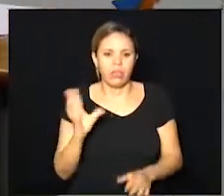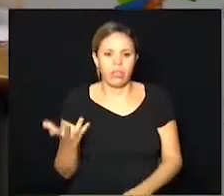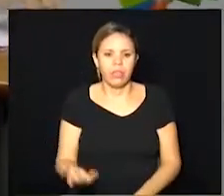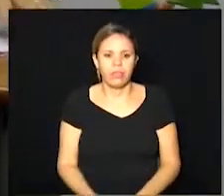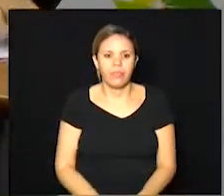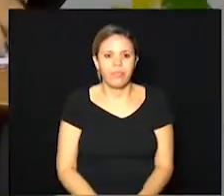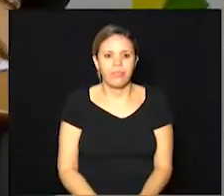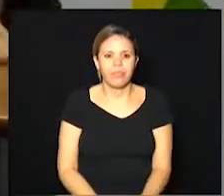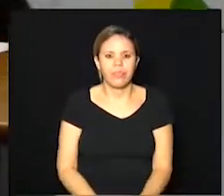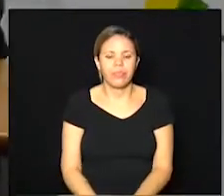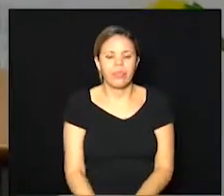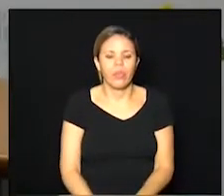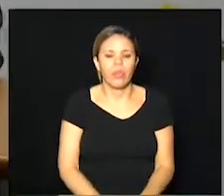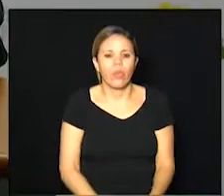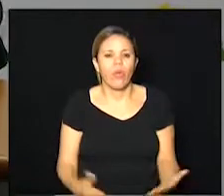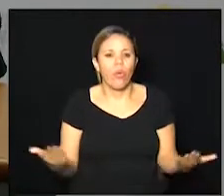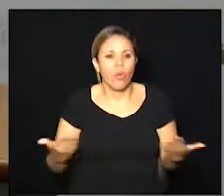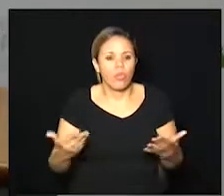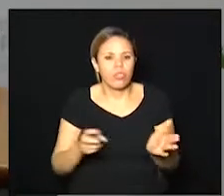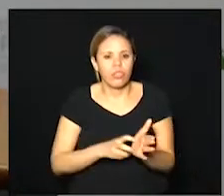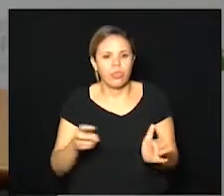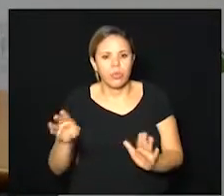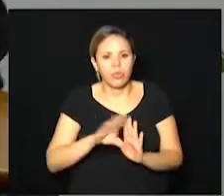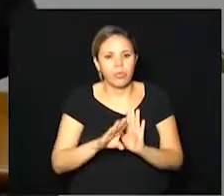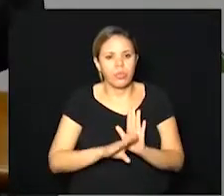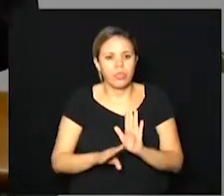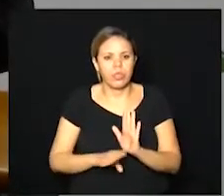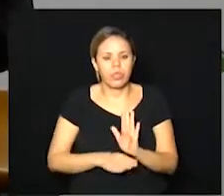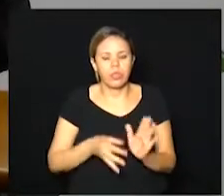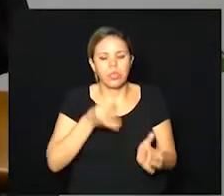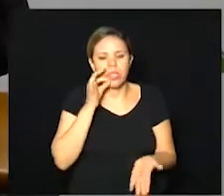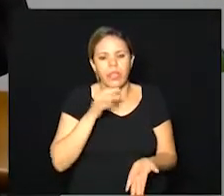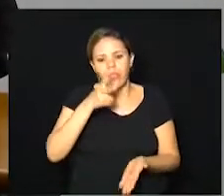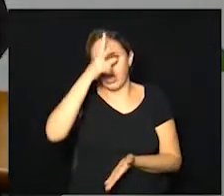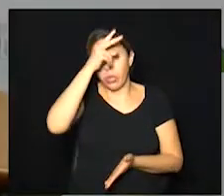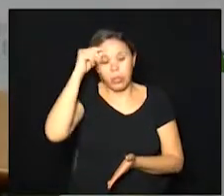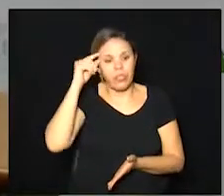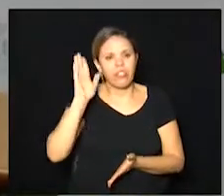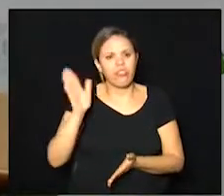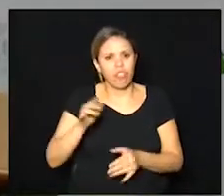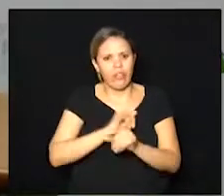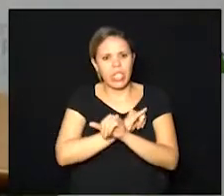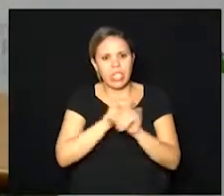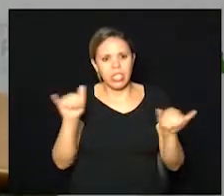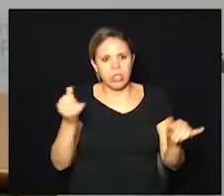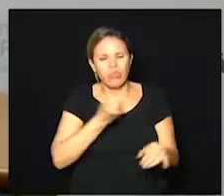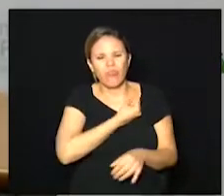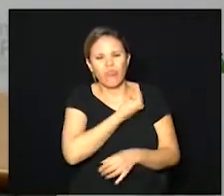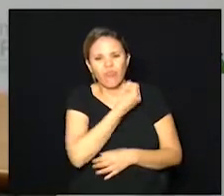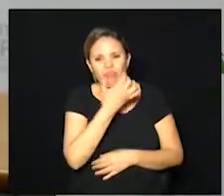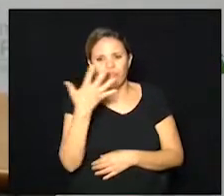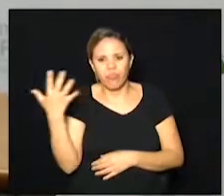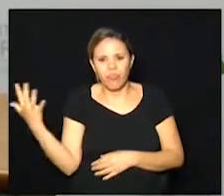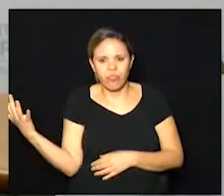E hoje pela manhã, no programa Café com o Prefeito, nós já fizemos a divulgação dos números.